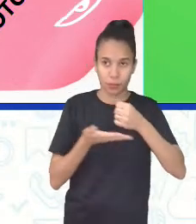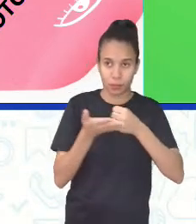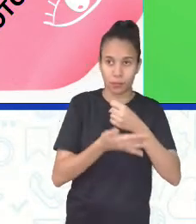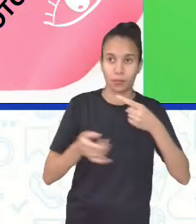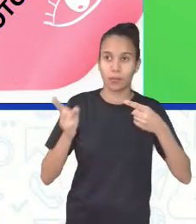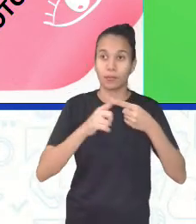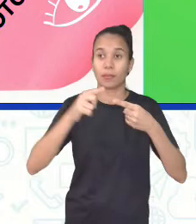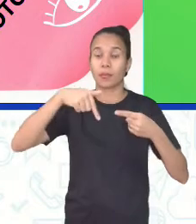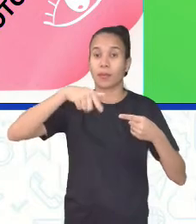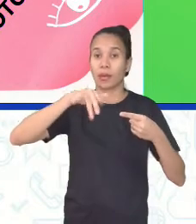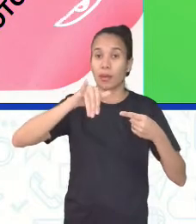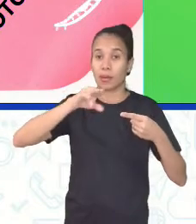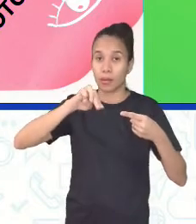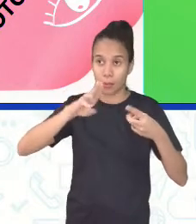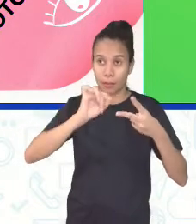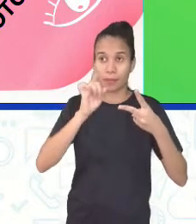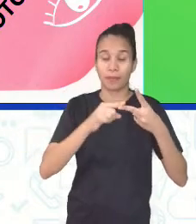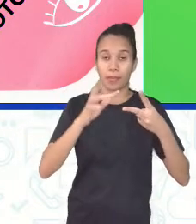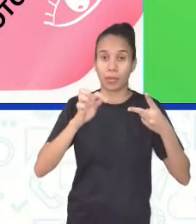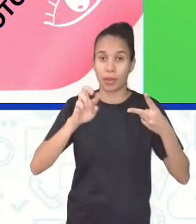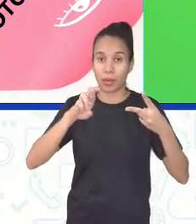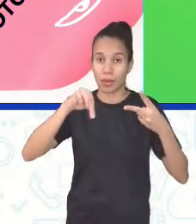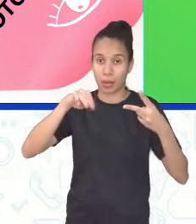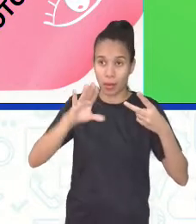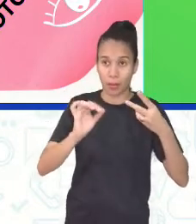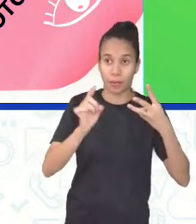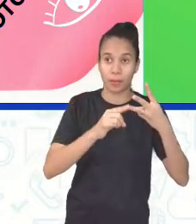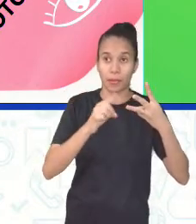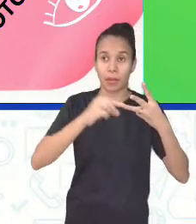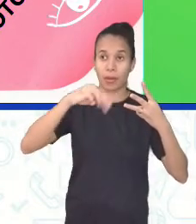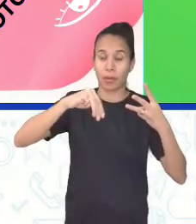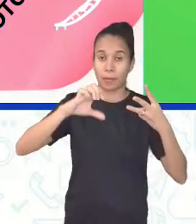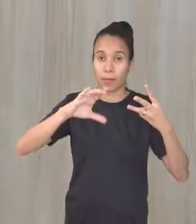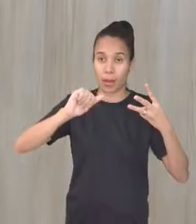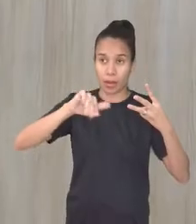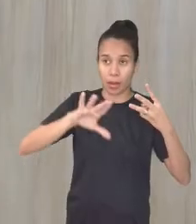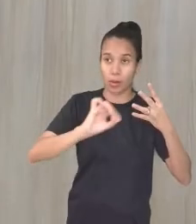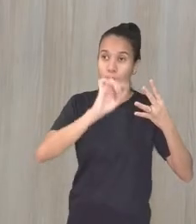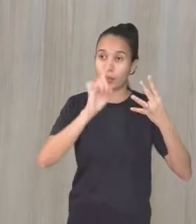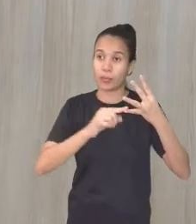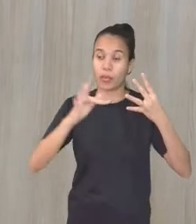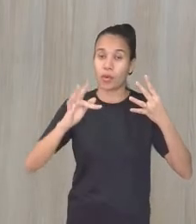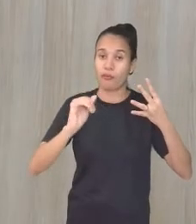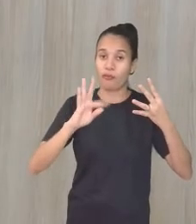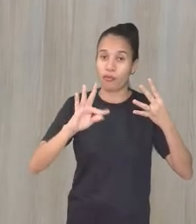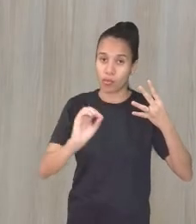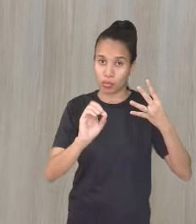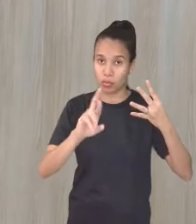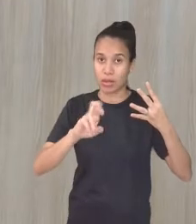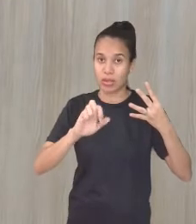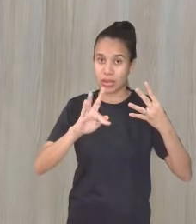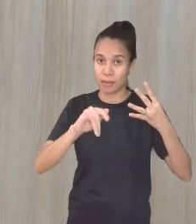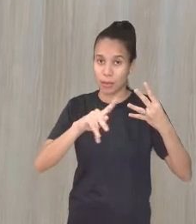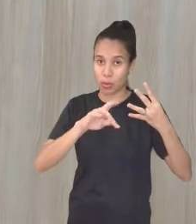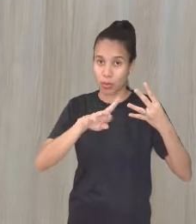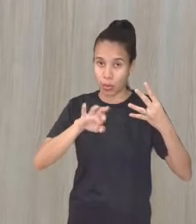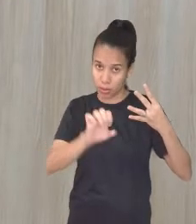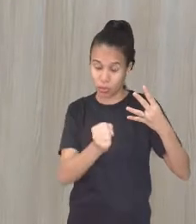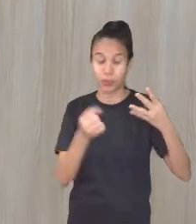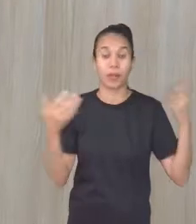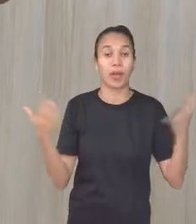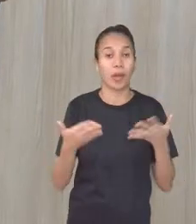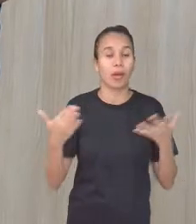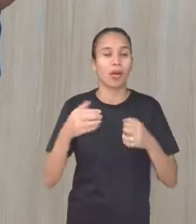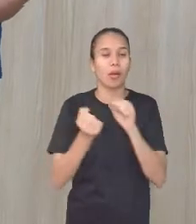quimiorreceptores, os termorreceptores, o mecanorreceptores e também os fotorreceptores. E aí eu vou dar agora